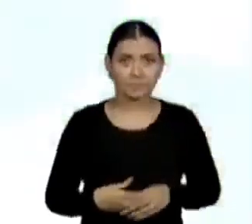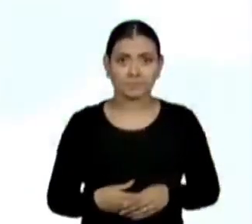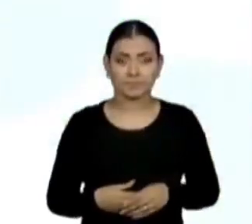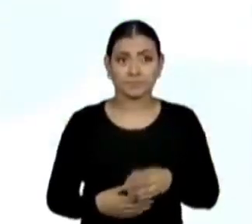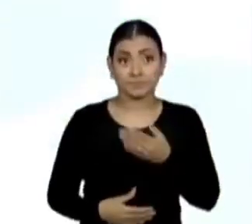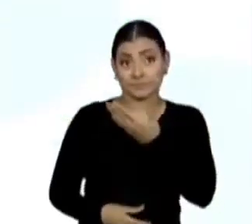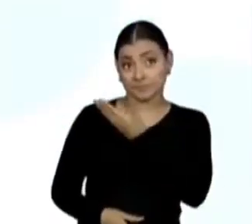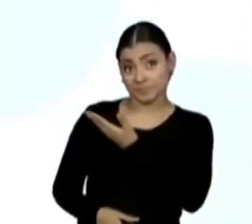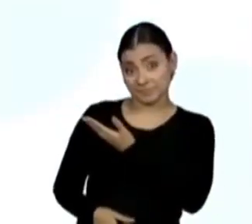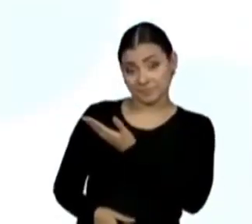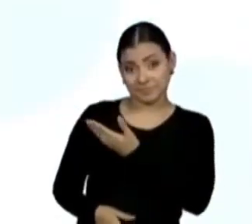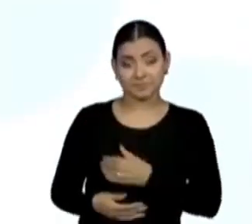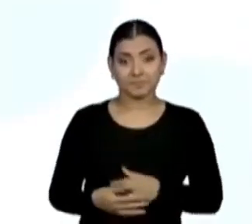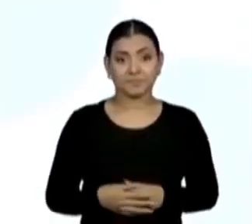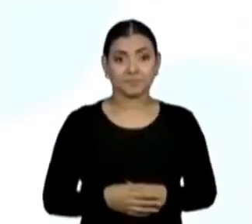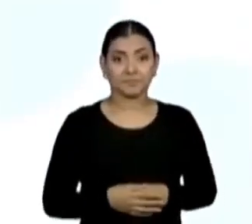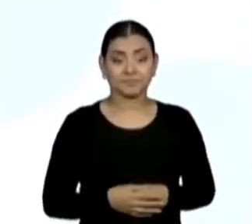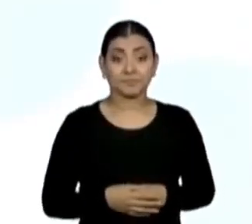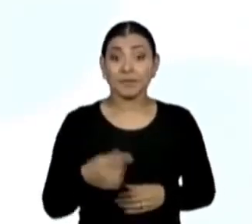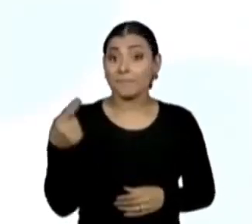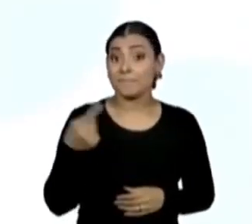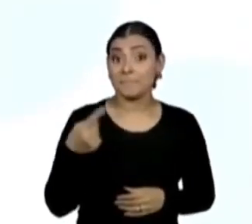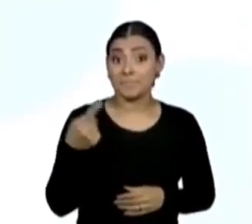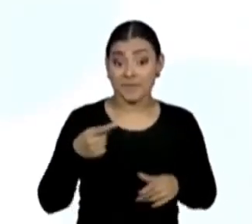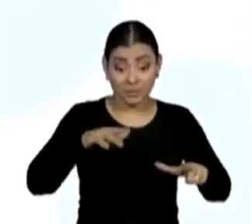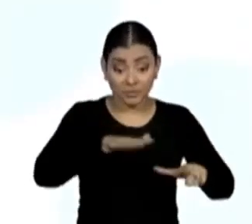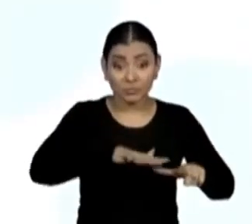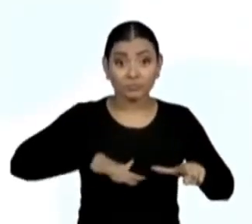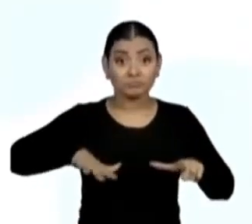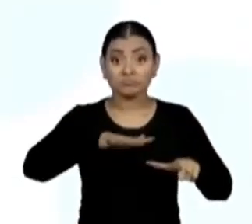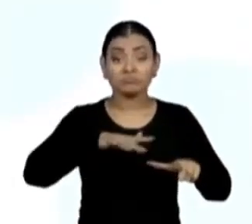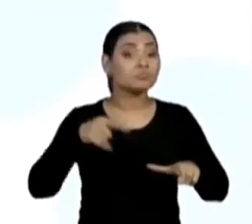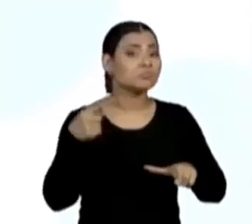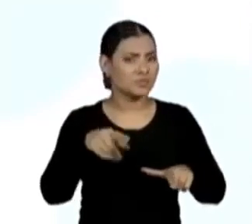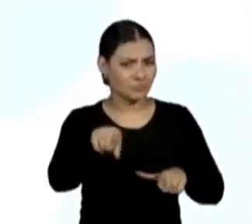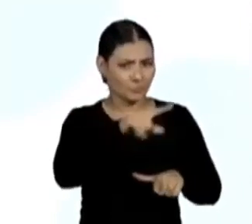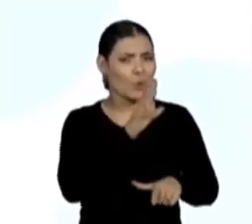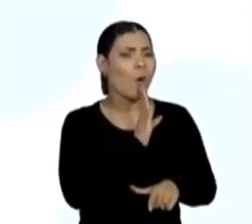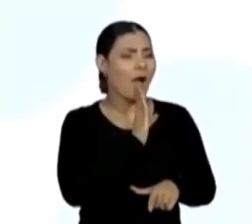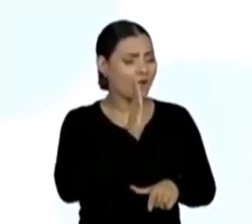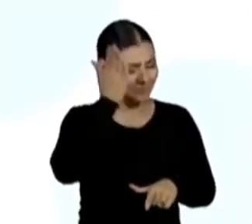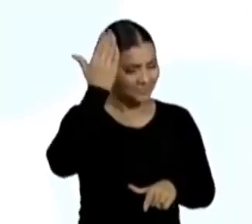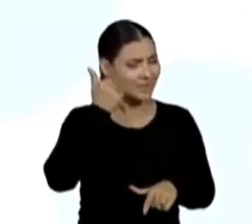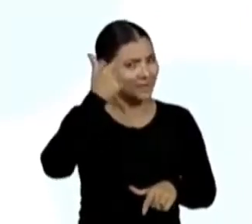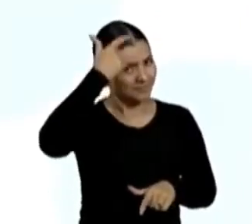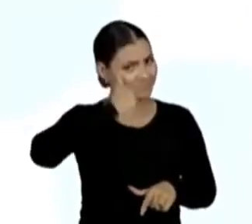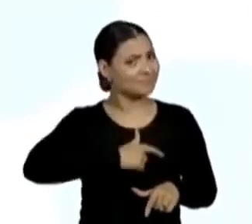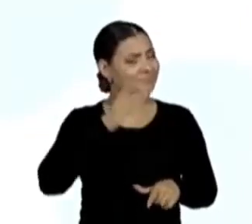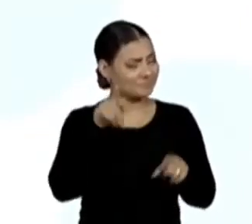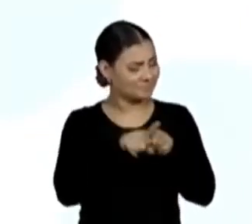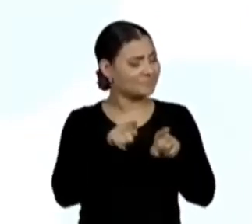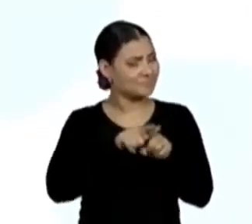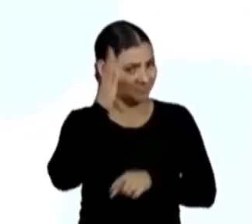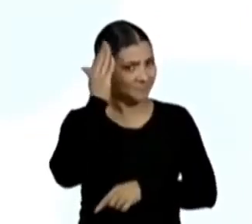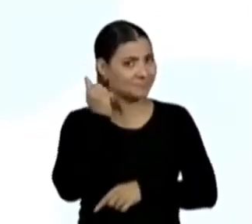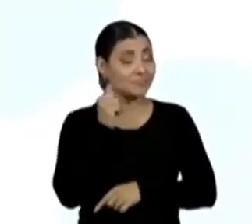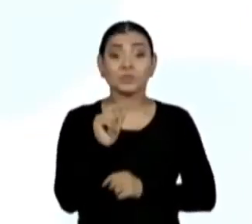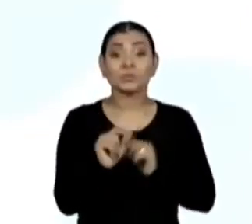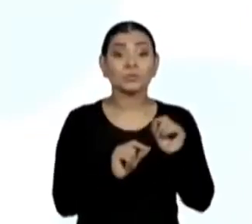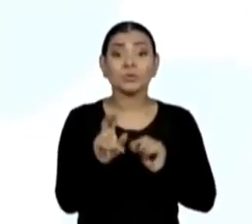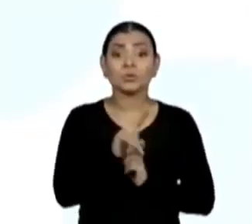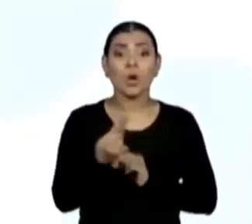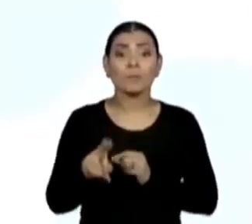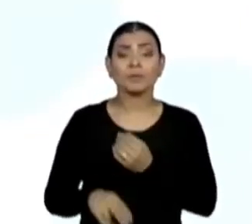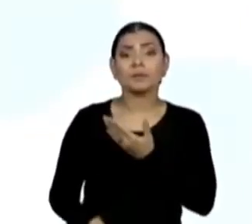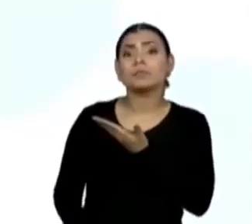Temos, então, a primeira planificação que já é conhecida por nós. Como se chama